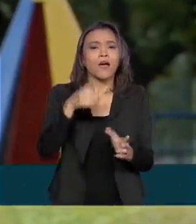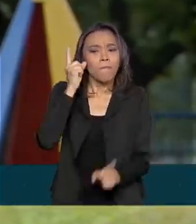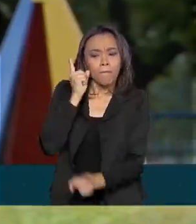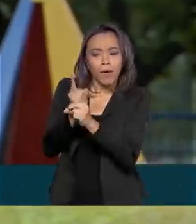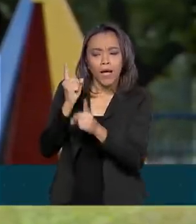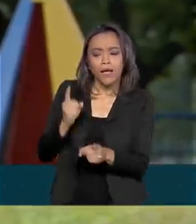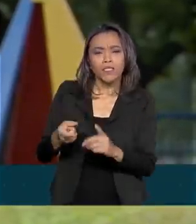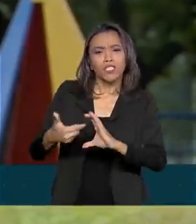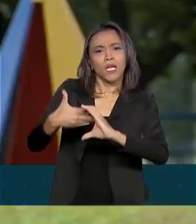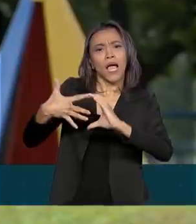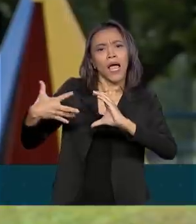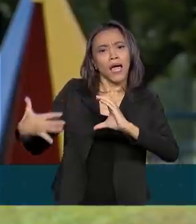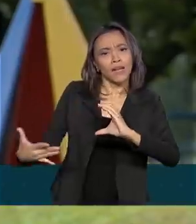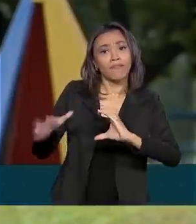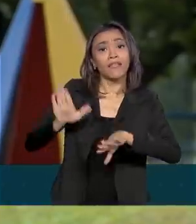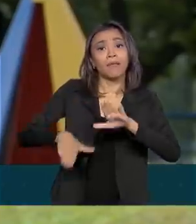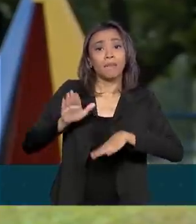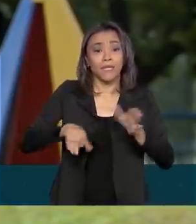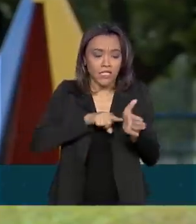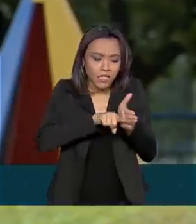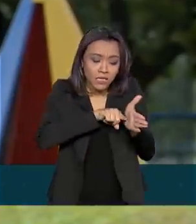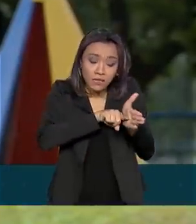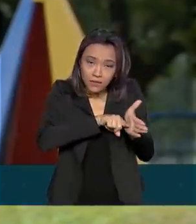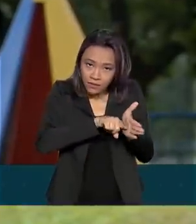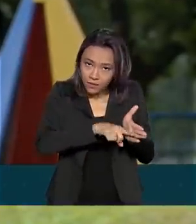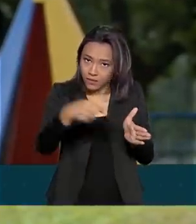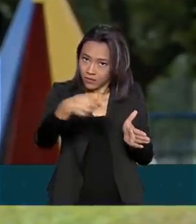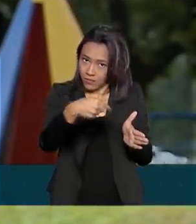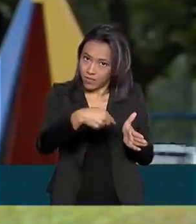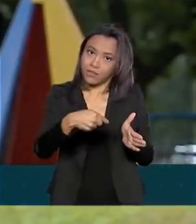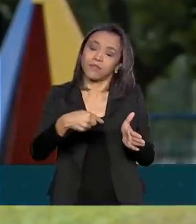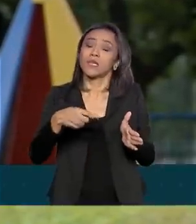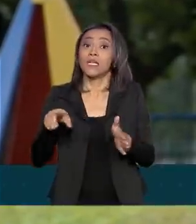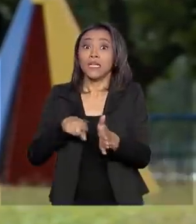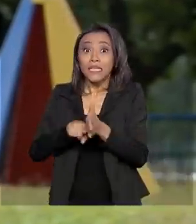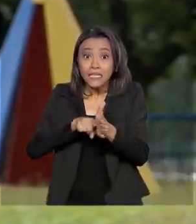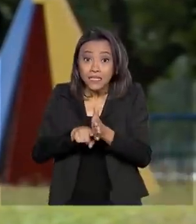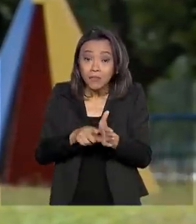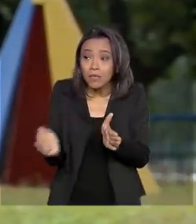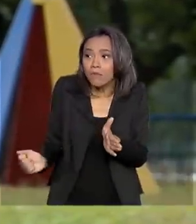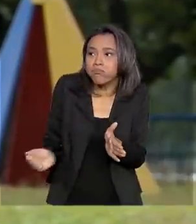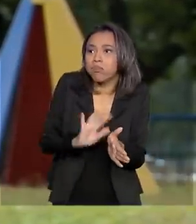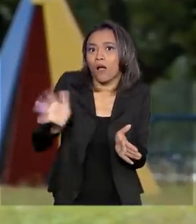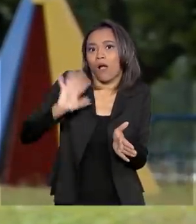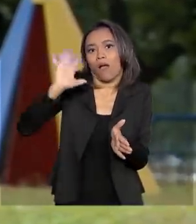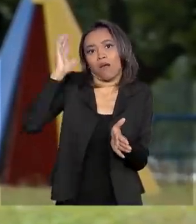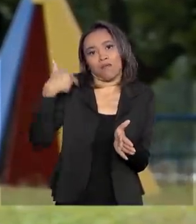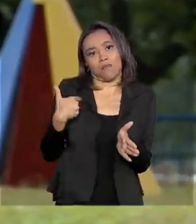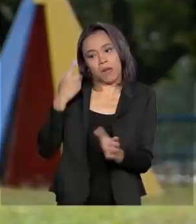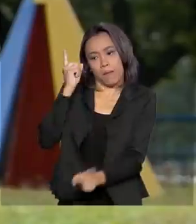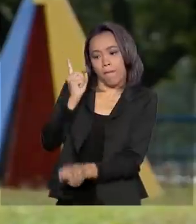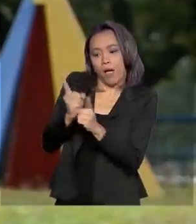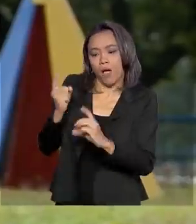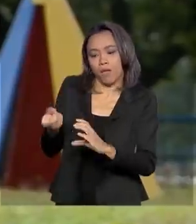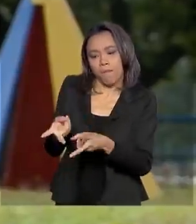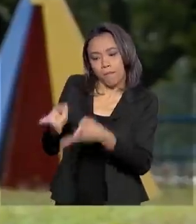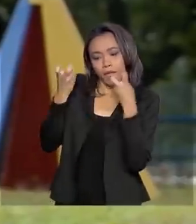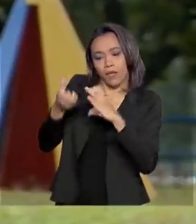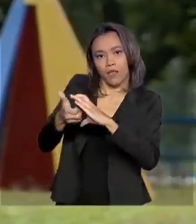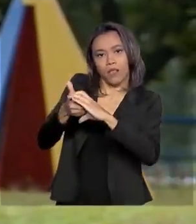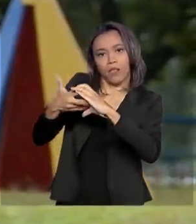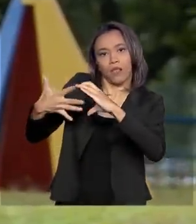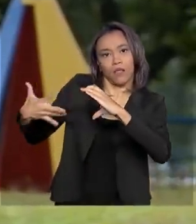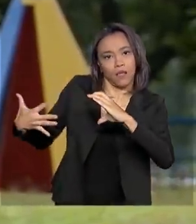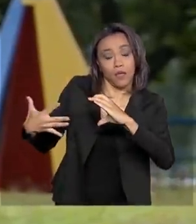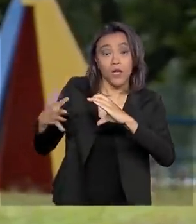doenças raras vão depender de exames que são bastante específicos e exames que são de alto custo. Então, para um paciente que muitas vezes está